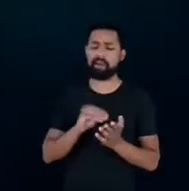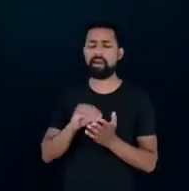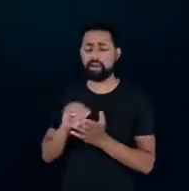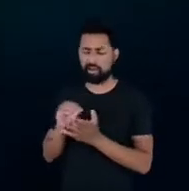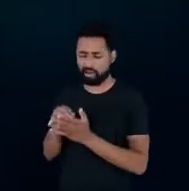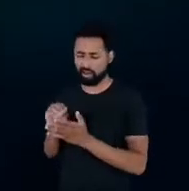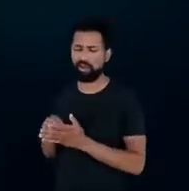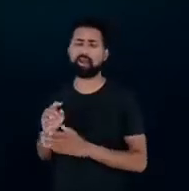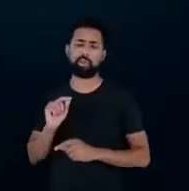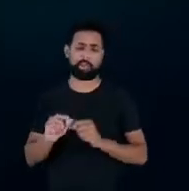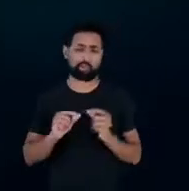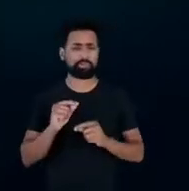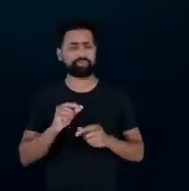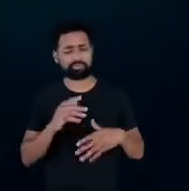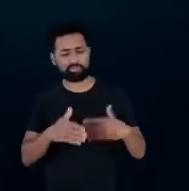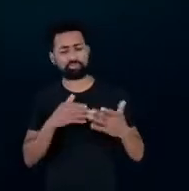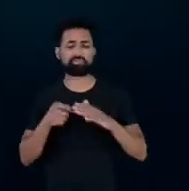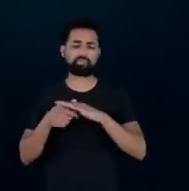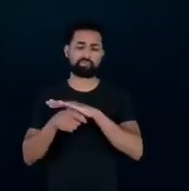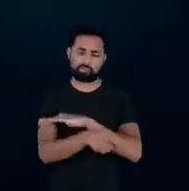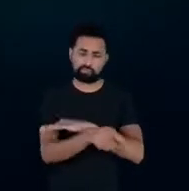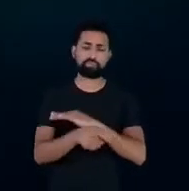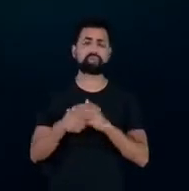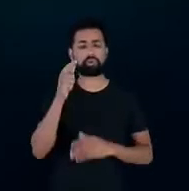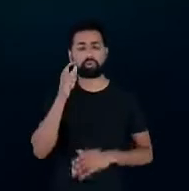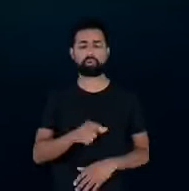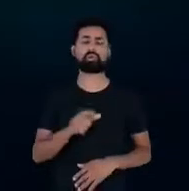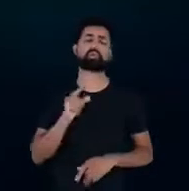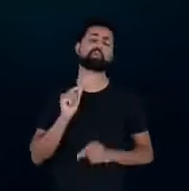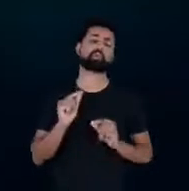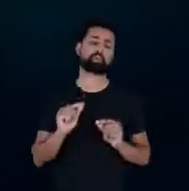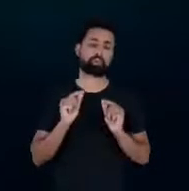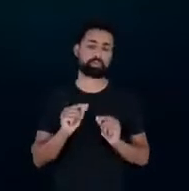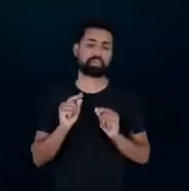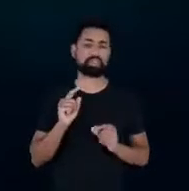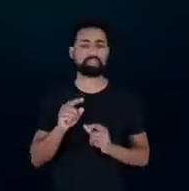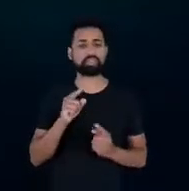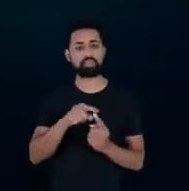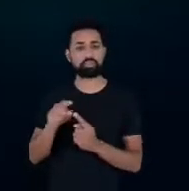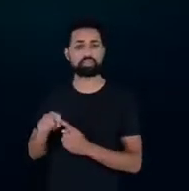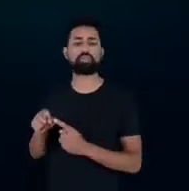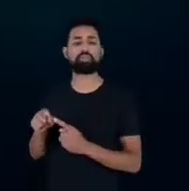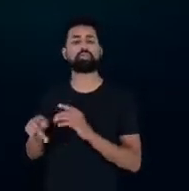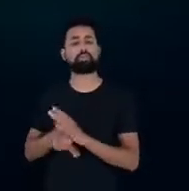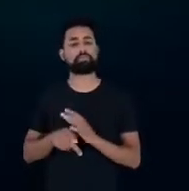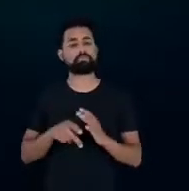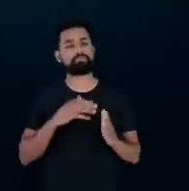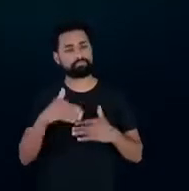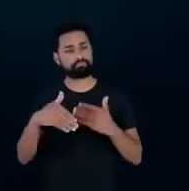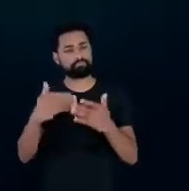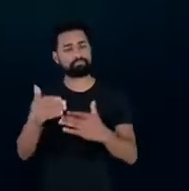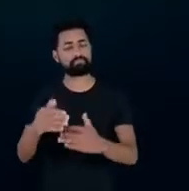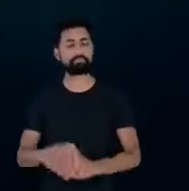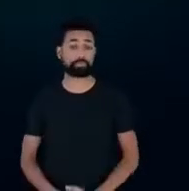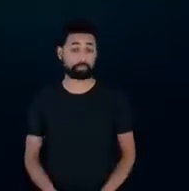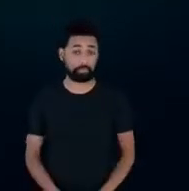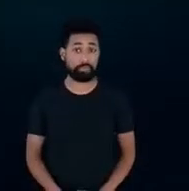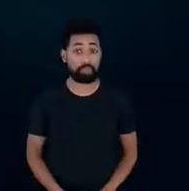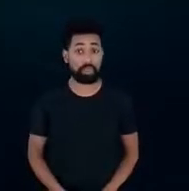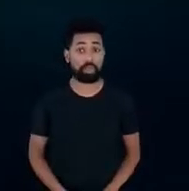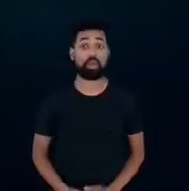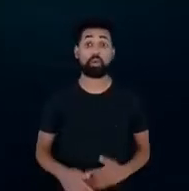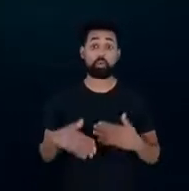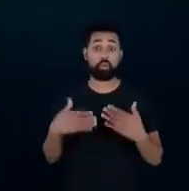inovação para a gente conseguir chegar nesse tipo de trajetória. E, obviamente, quando a gente fala de